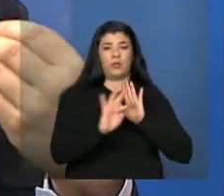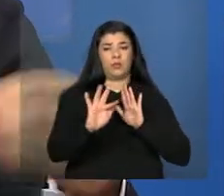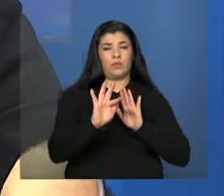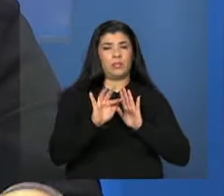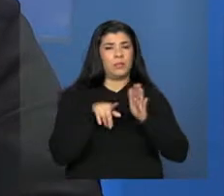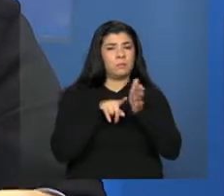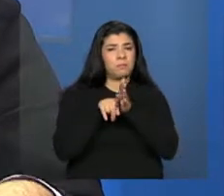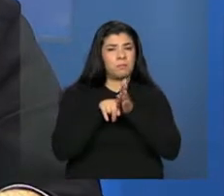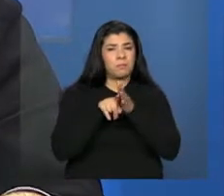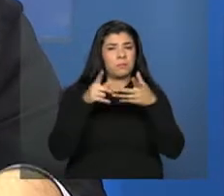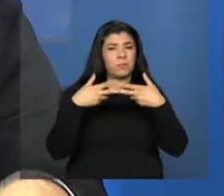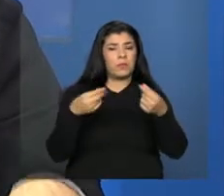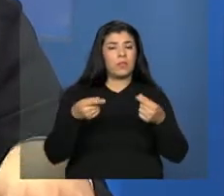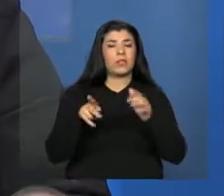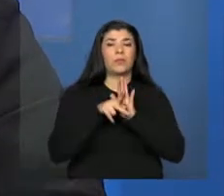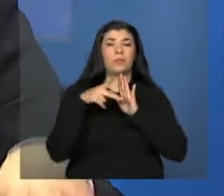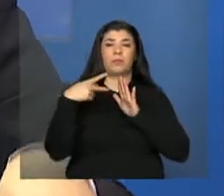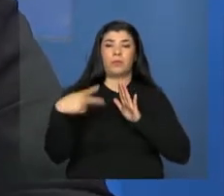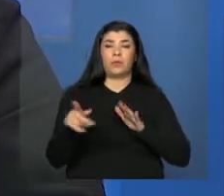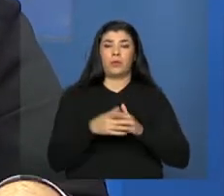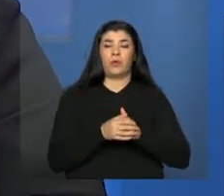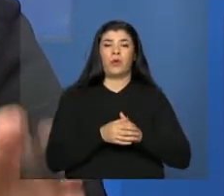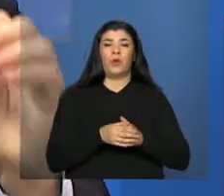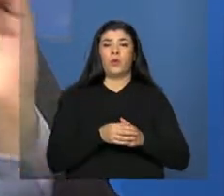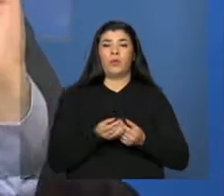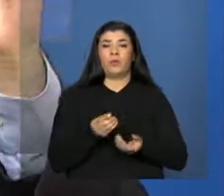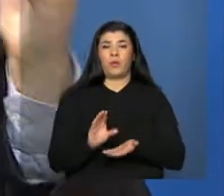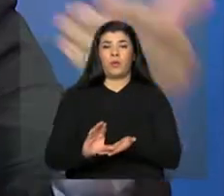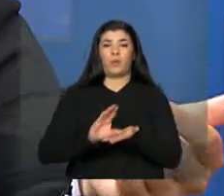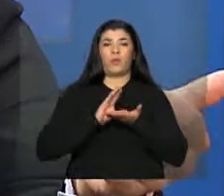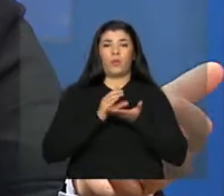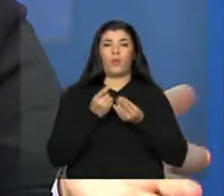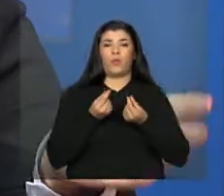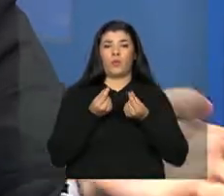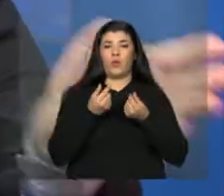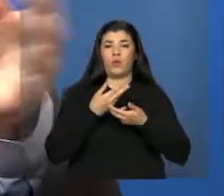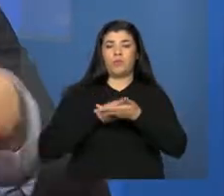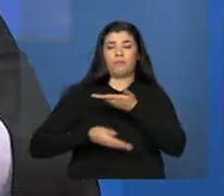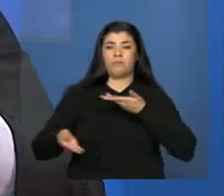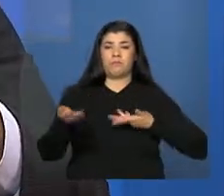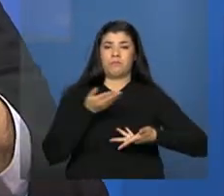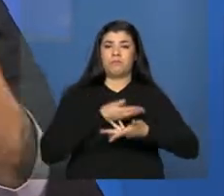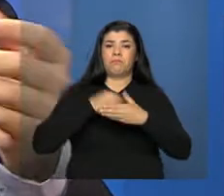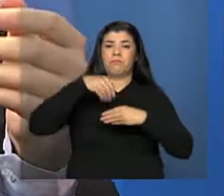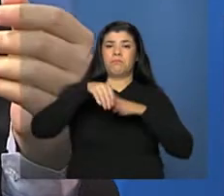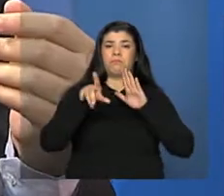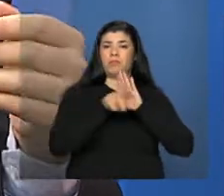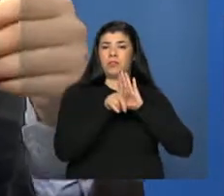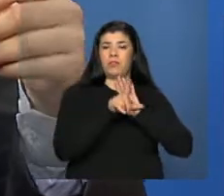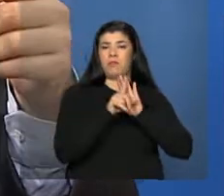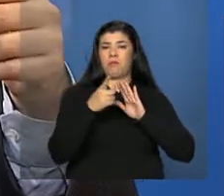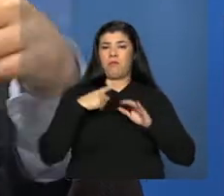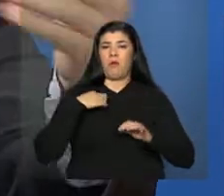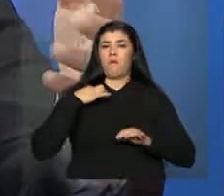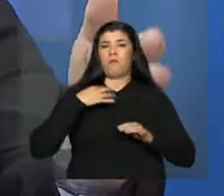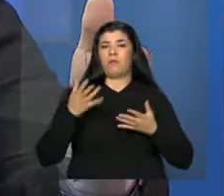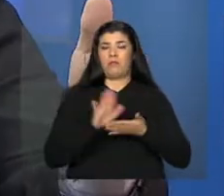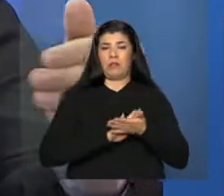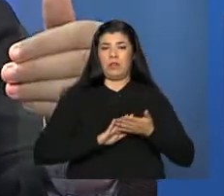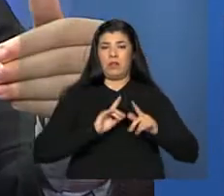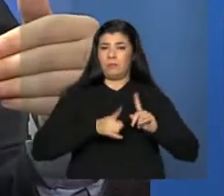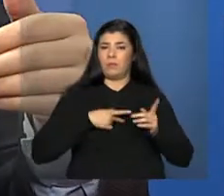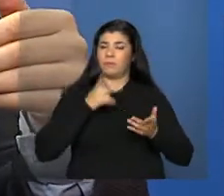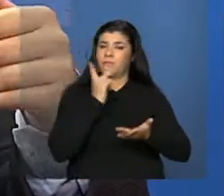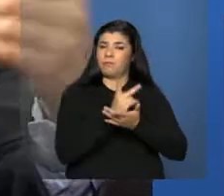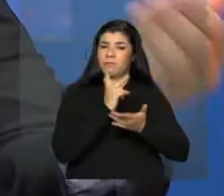como se fosse tratar de recurso transferido na modalidade de fundo a fundo, ou seja, sendo uma transferência legal e não voluntária, já era, já por si só,